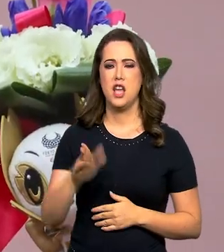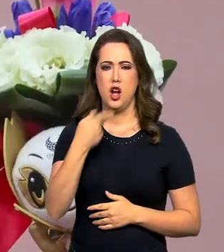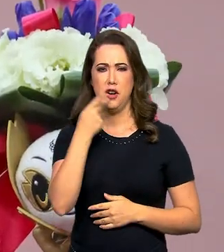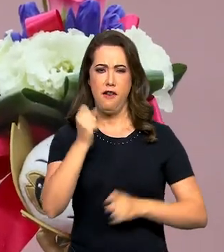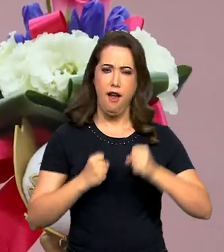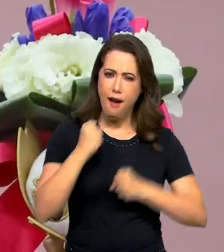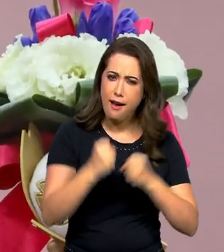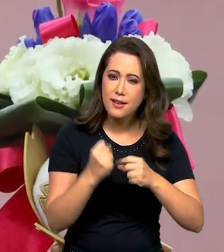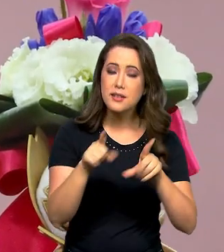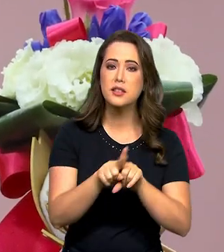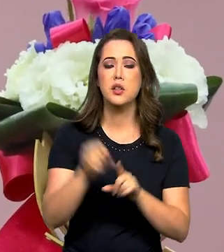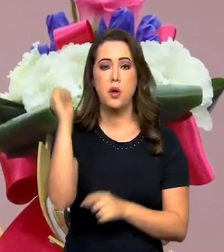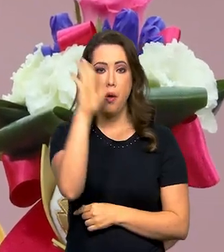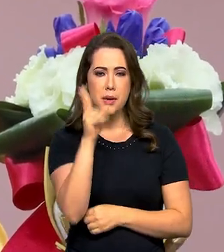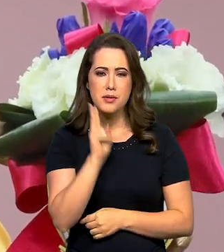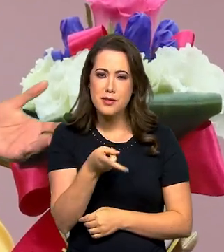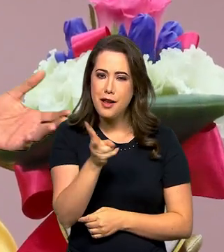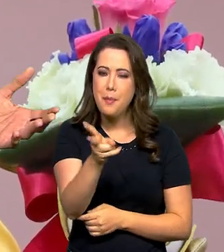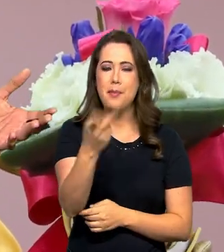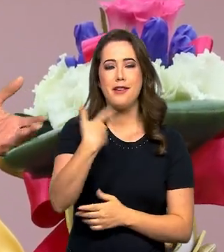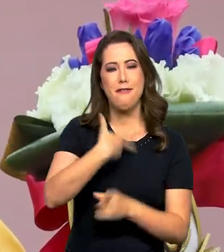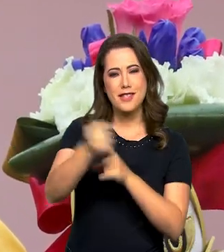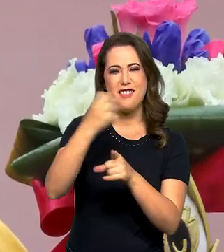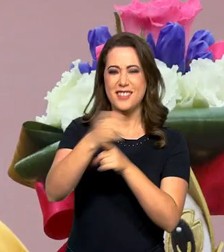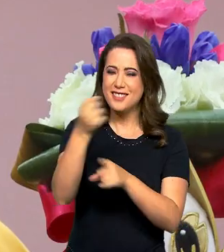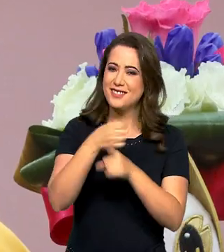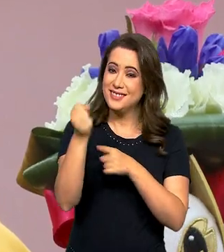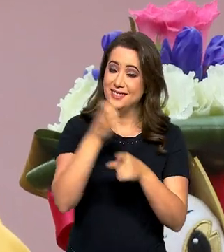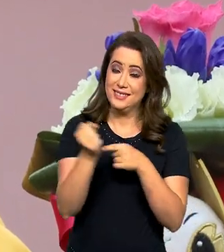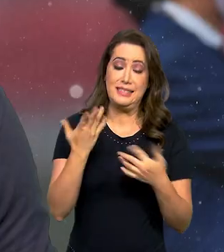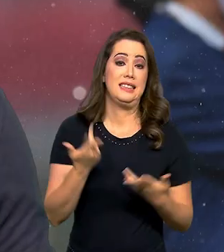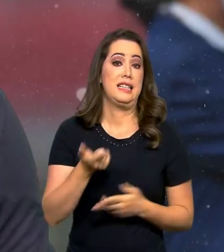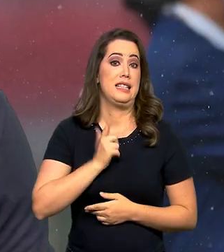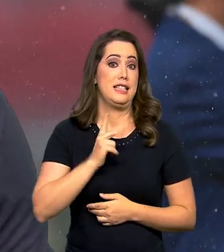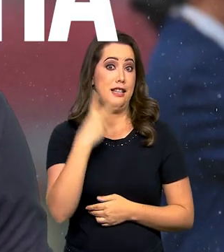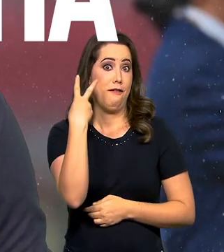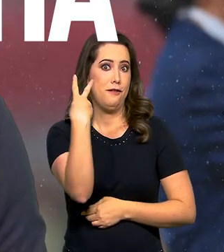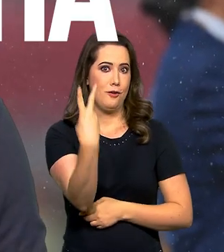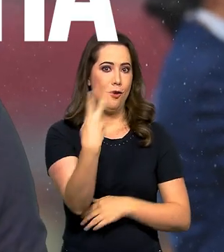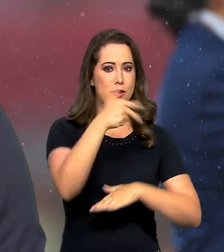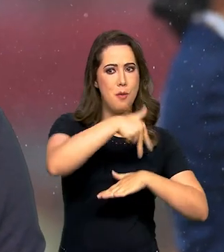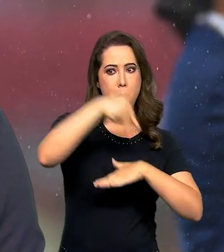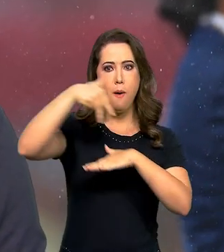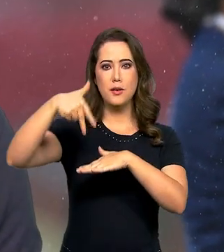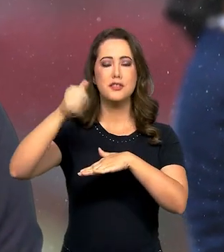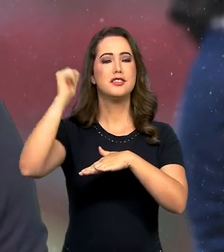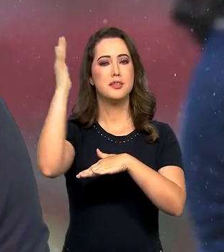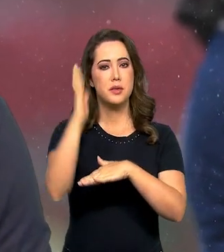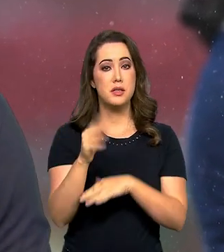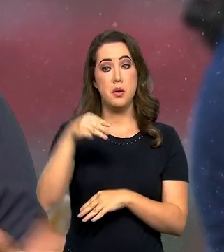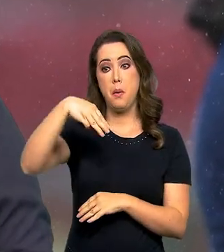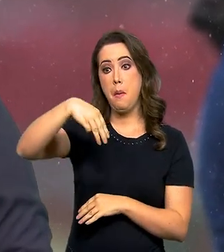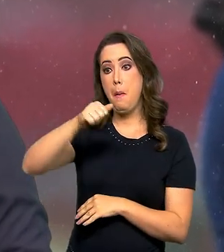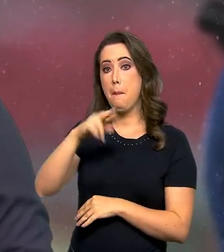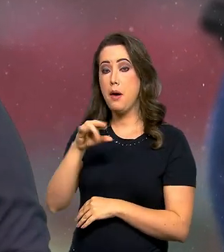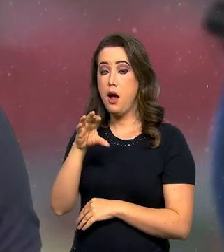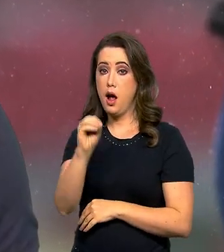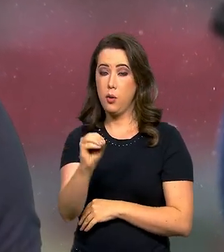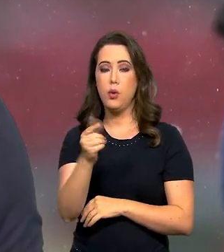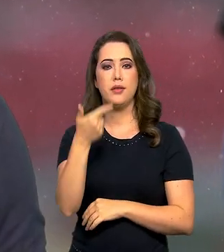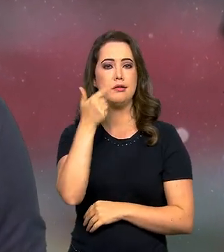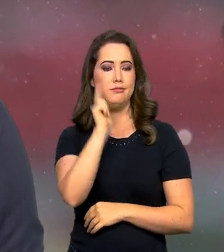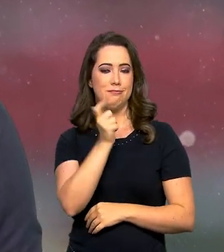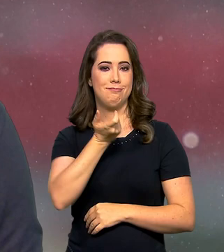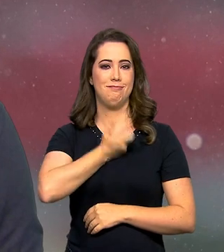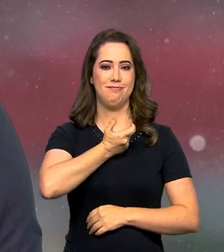do atletismo, o Brasil segue com a rotina diária de campeões, hein? Teve dobradinha brasileira lá no pódio. O Marco Aurélio